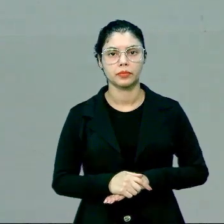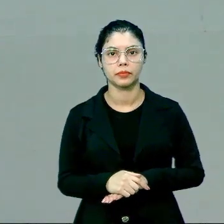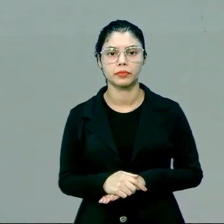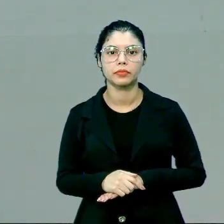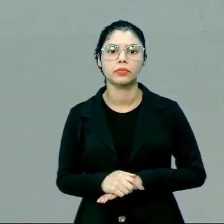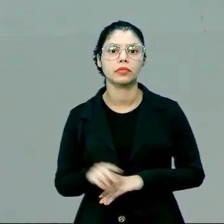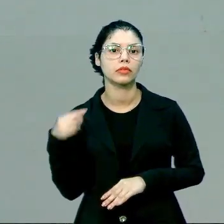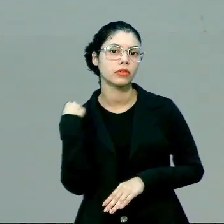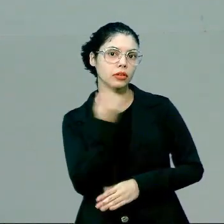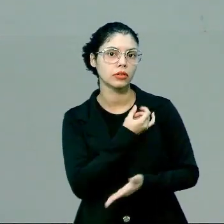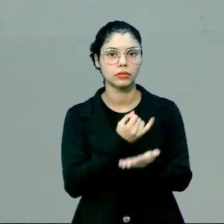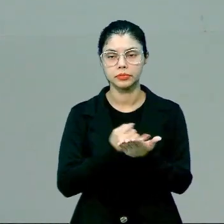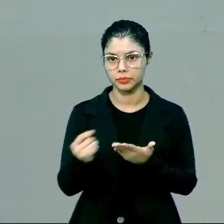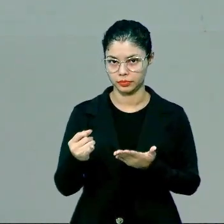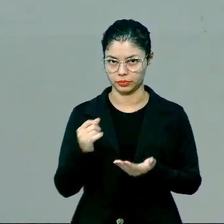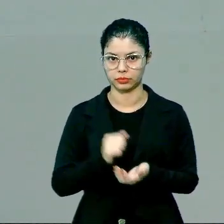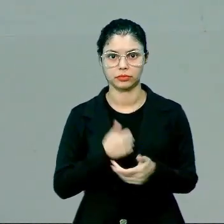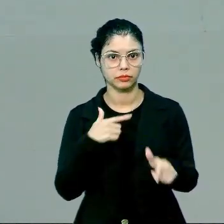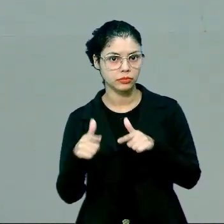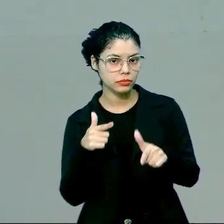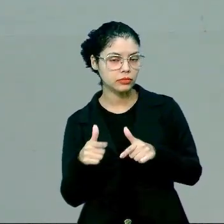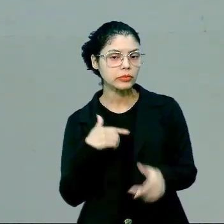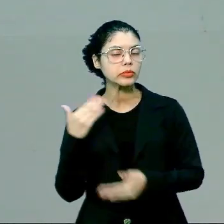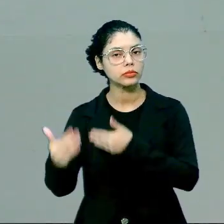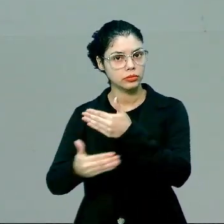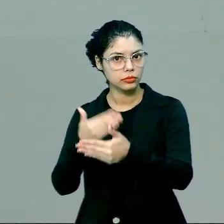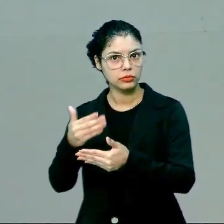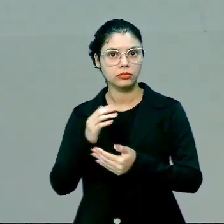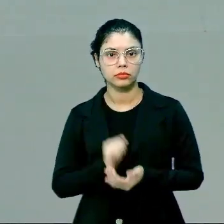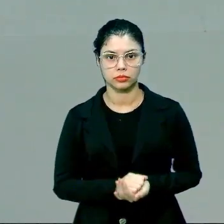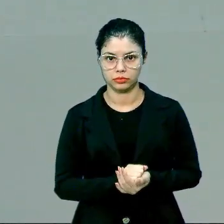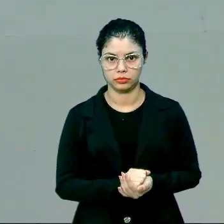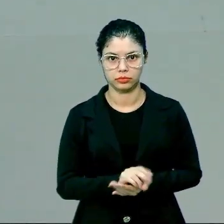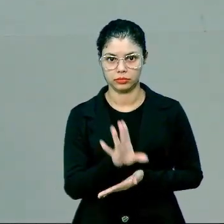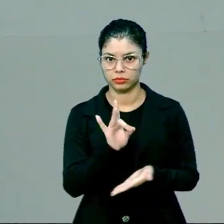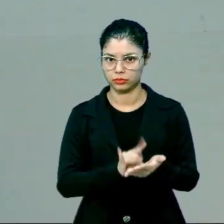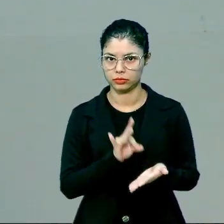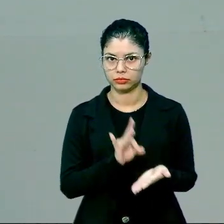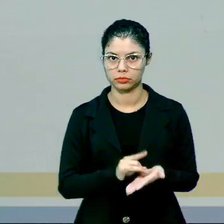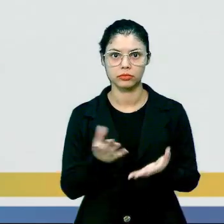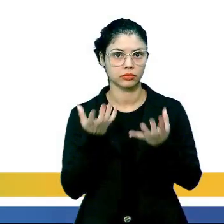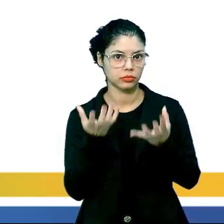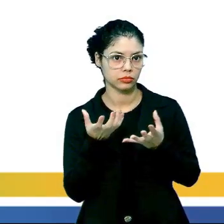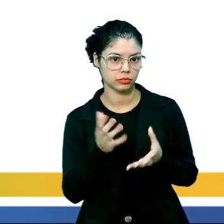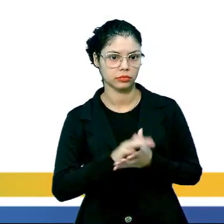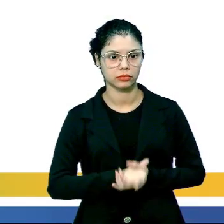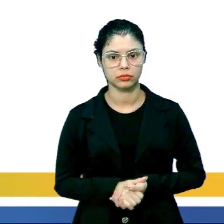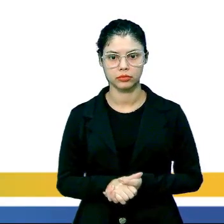essa é a nossa introdução, e nós estamos trabalhando o nosso desenvolvimento, então vamos, de fato, ao que interessa.